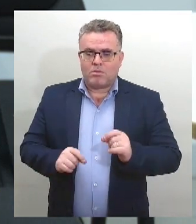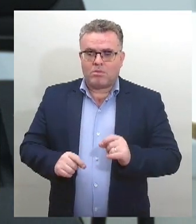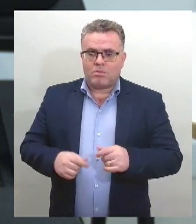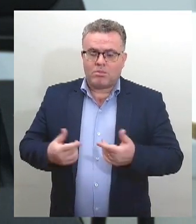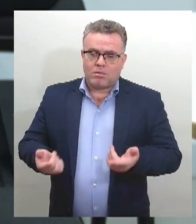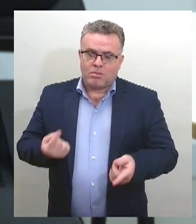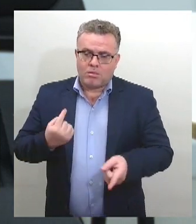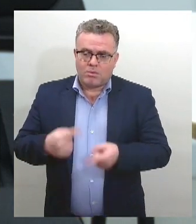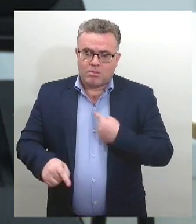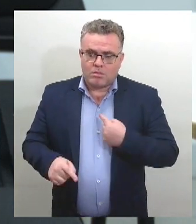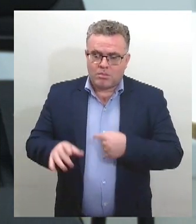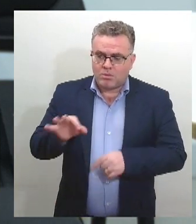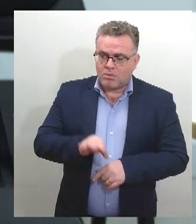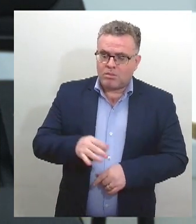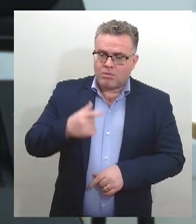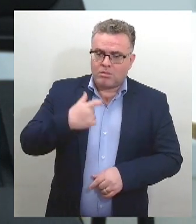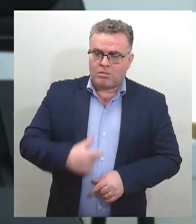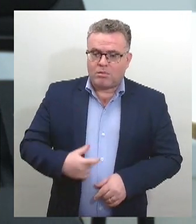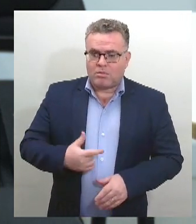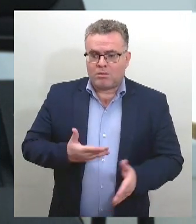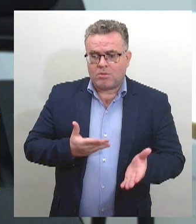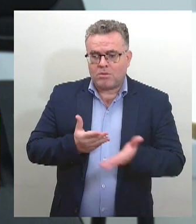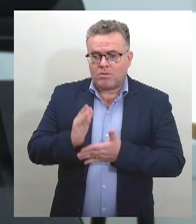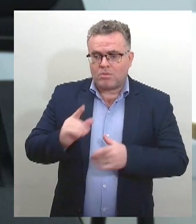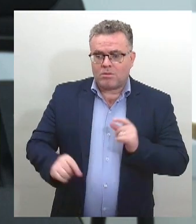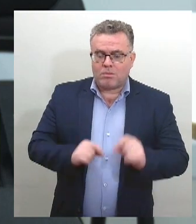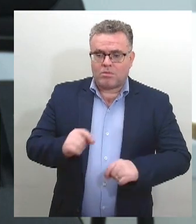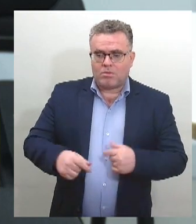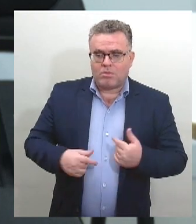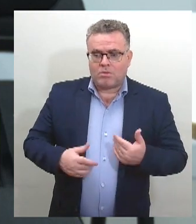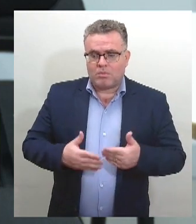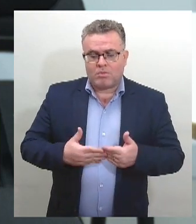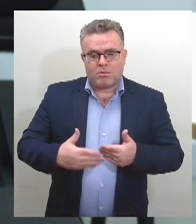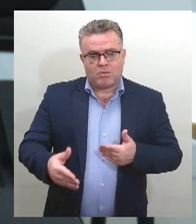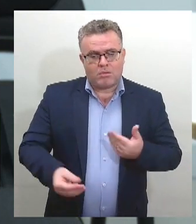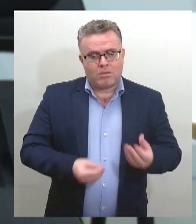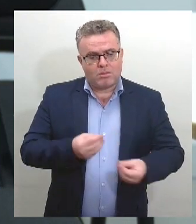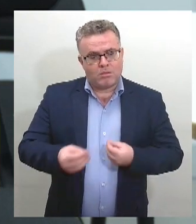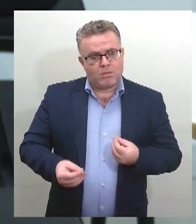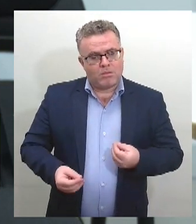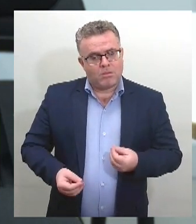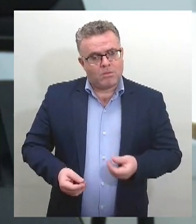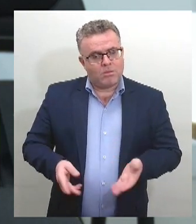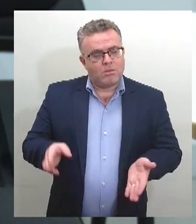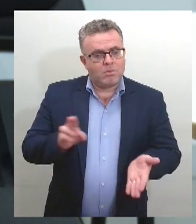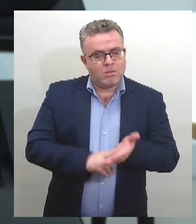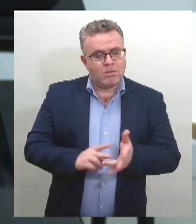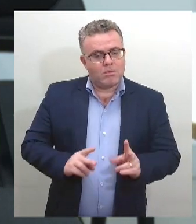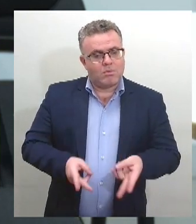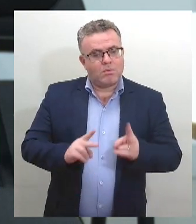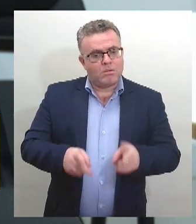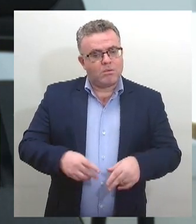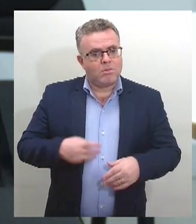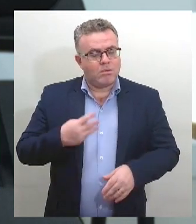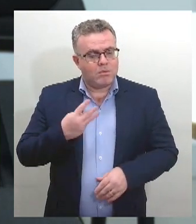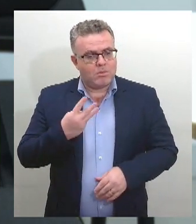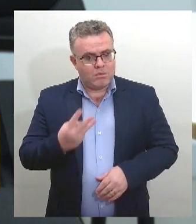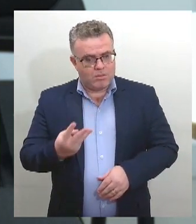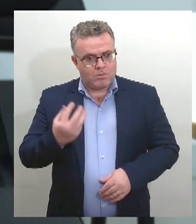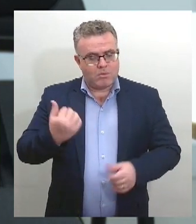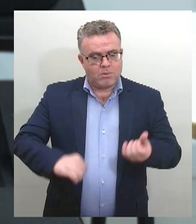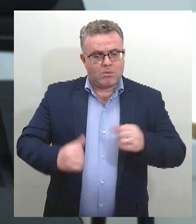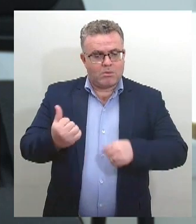E, quando saiu o resultado, depois de um tempo, saiu como deferido. São três avaliadores, Desses três avaliadores,